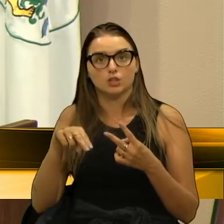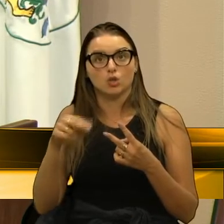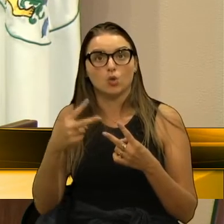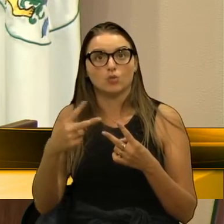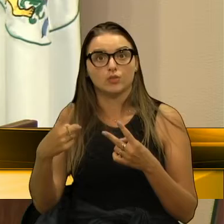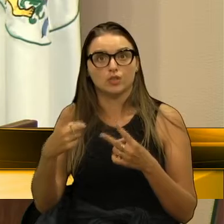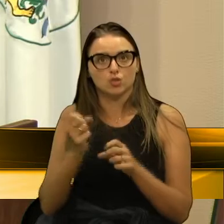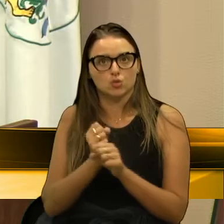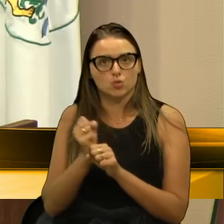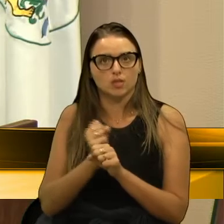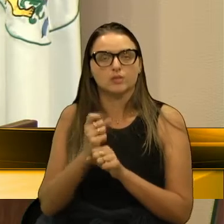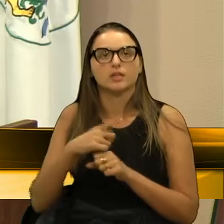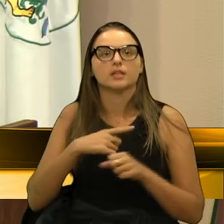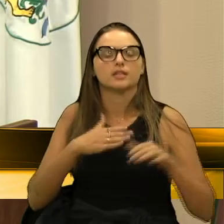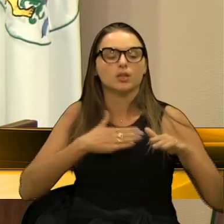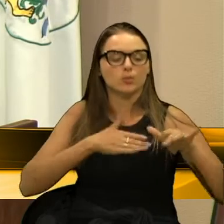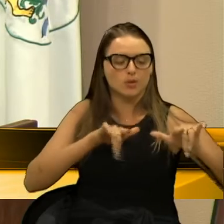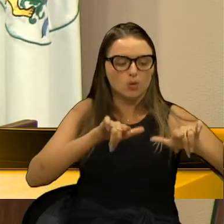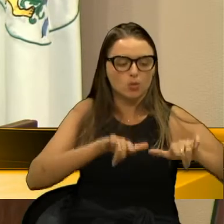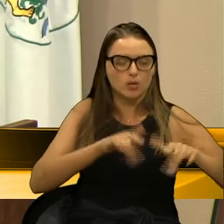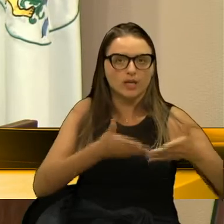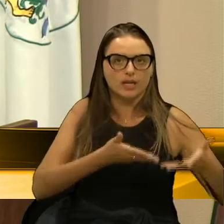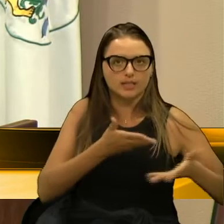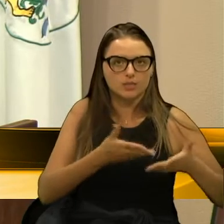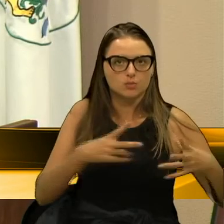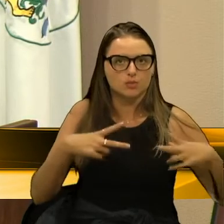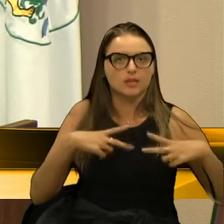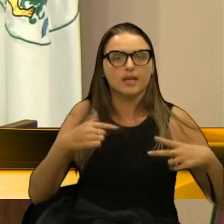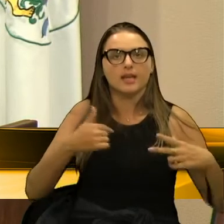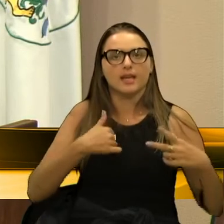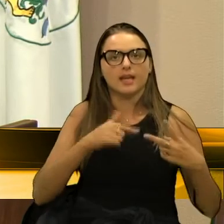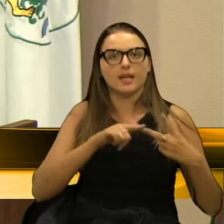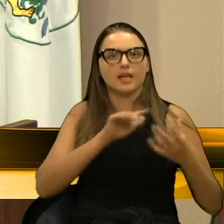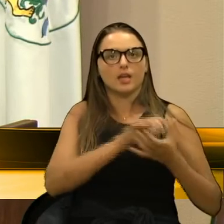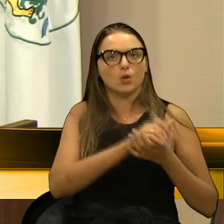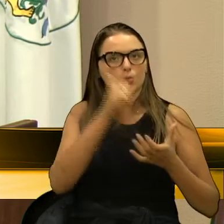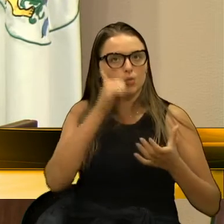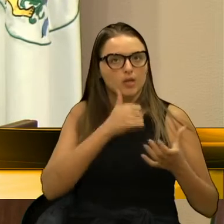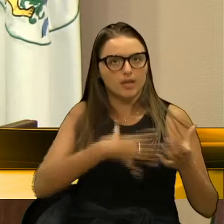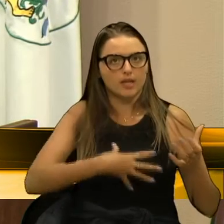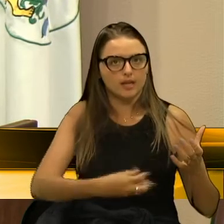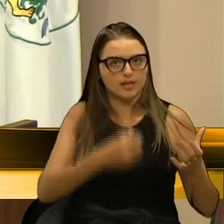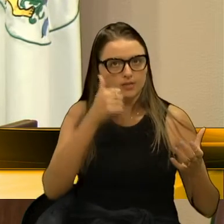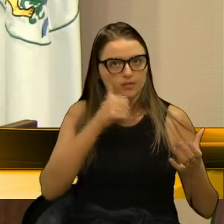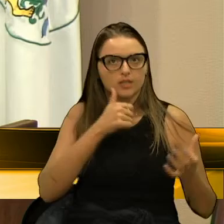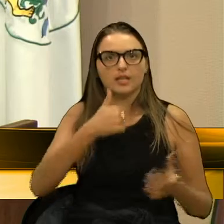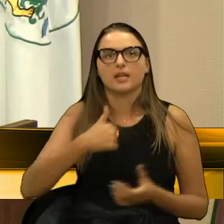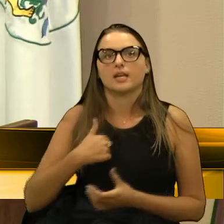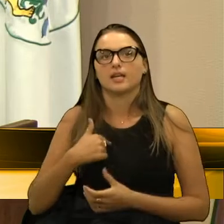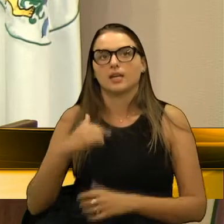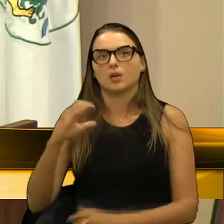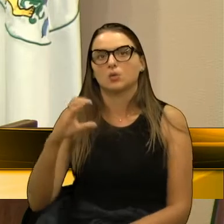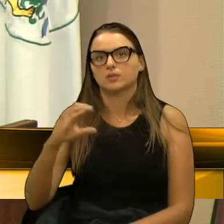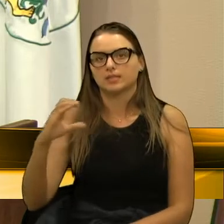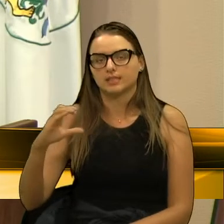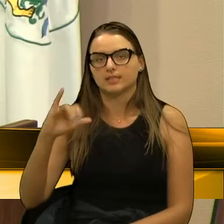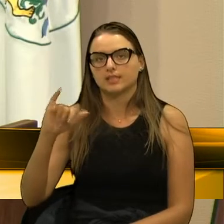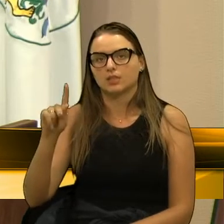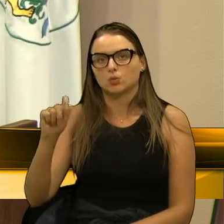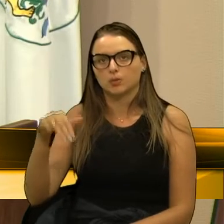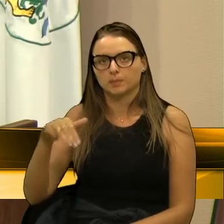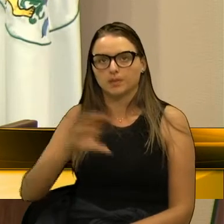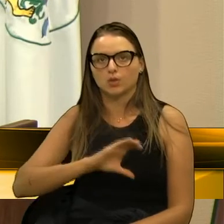tenho o consultório particular, eu, minha mulher e minha filha. Fui CC no IPAM como